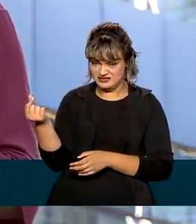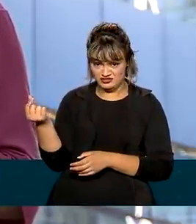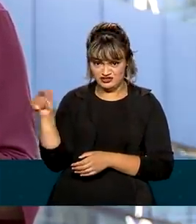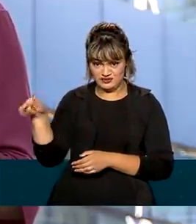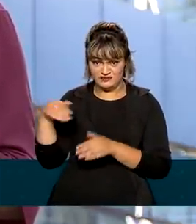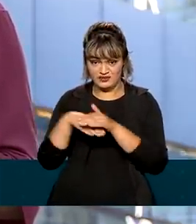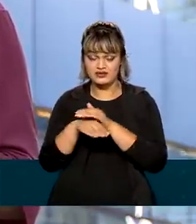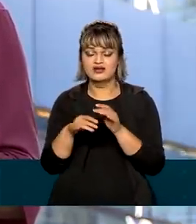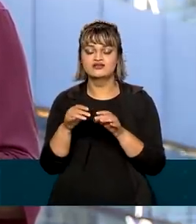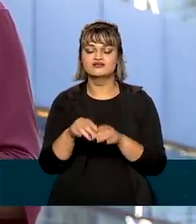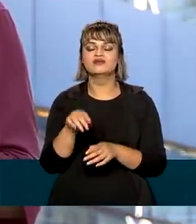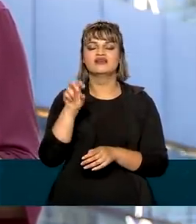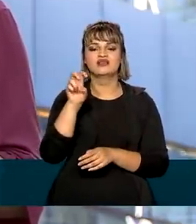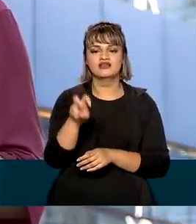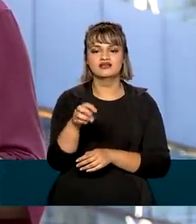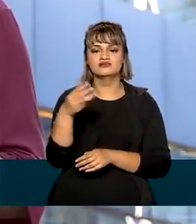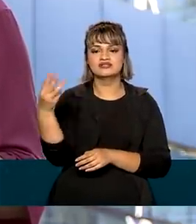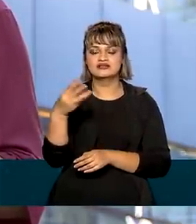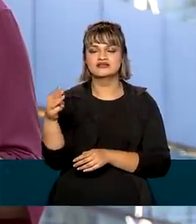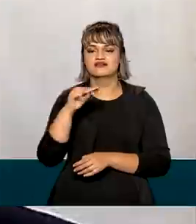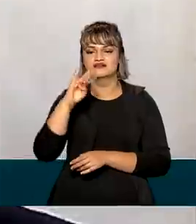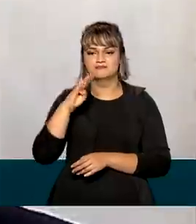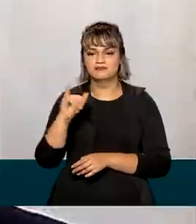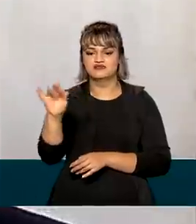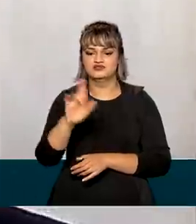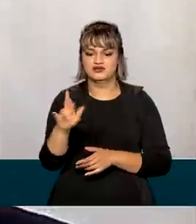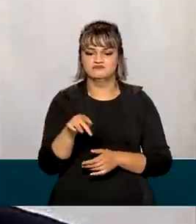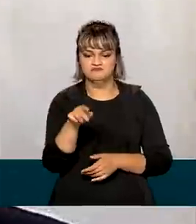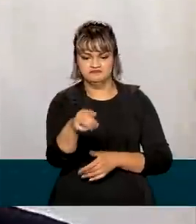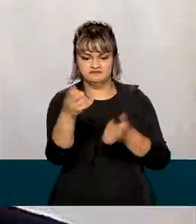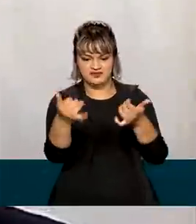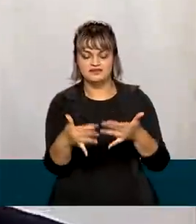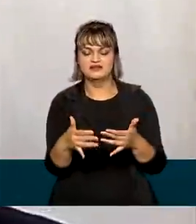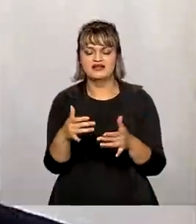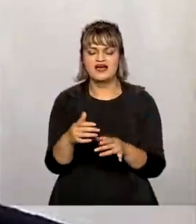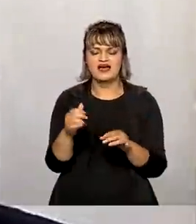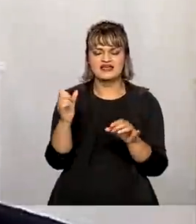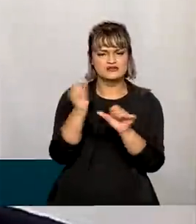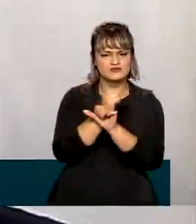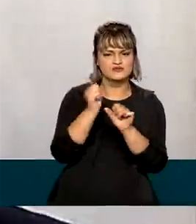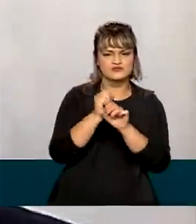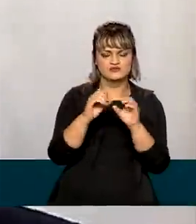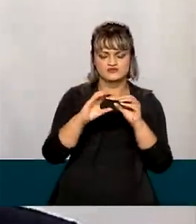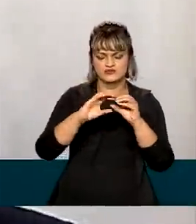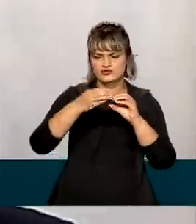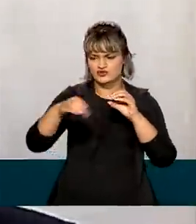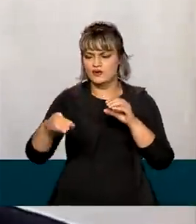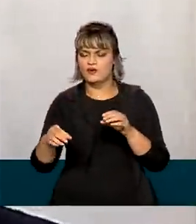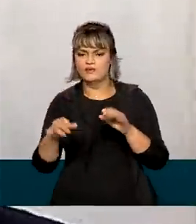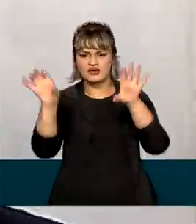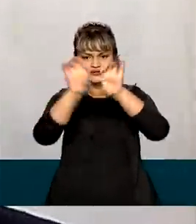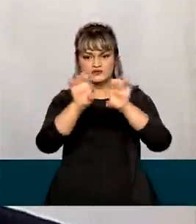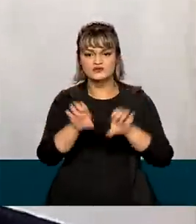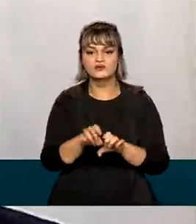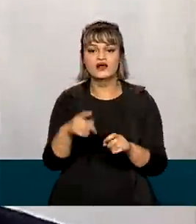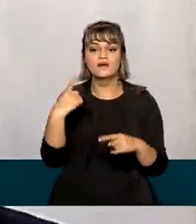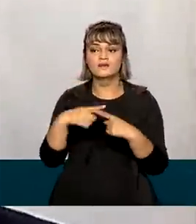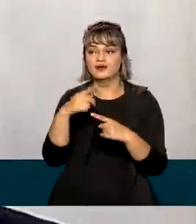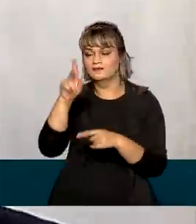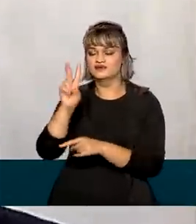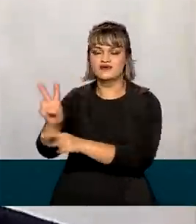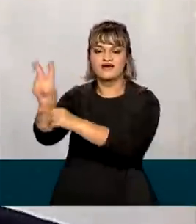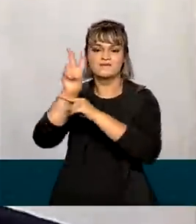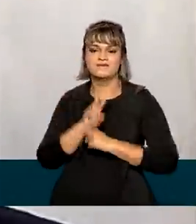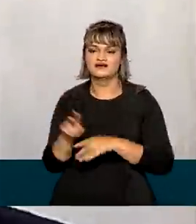cerca de 536 bilhões de reais. Essas obras de saneamento e infraestrutura são viabilizadas graças aos empréstimos